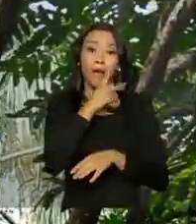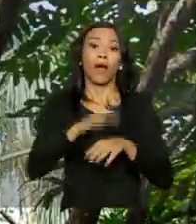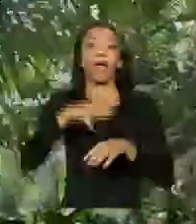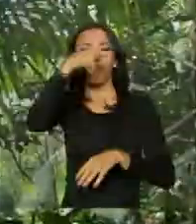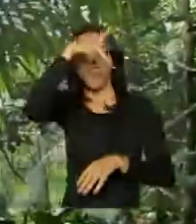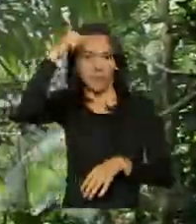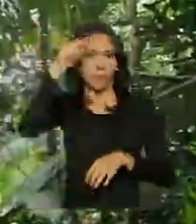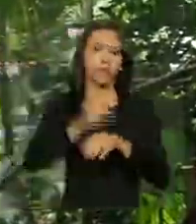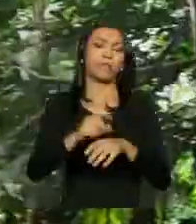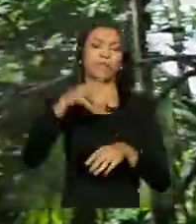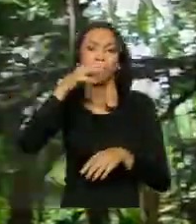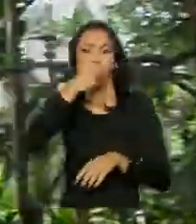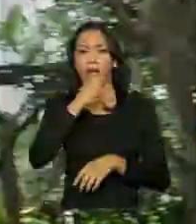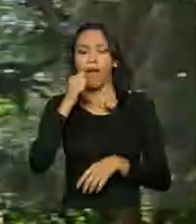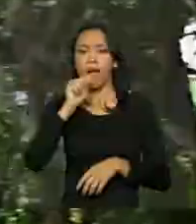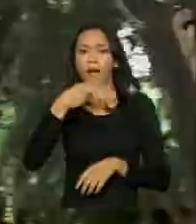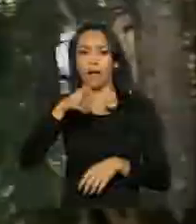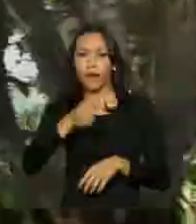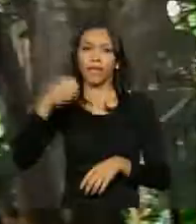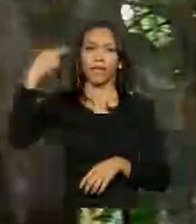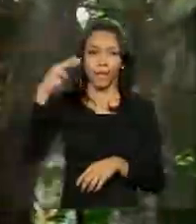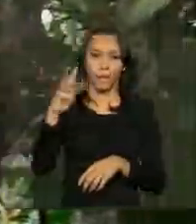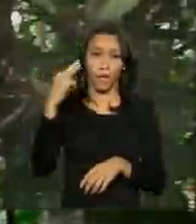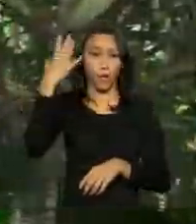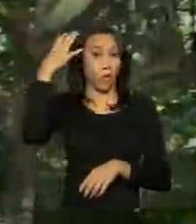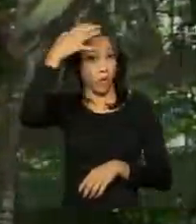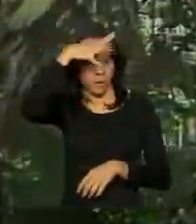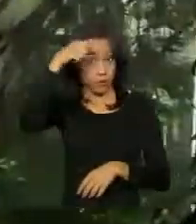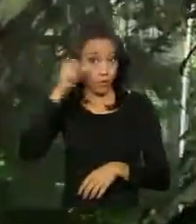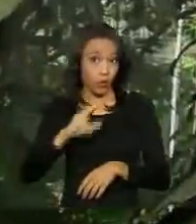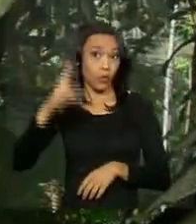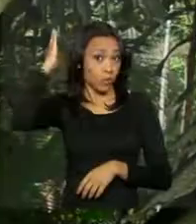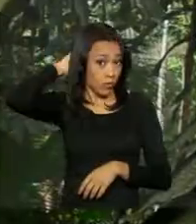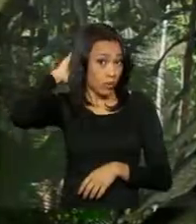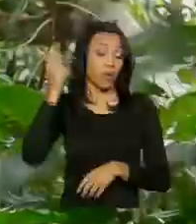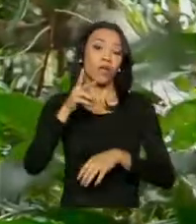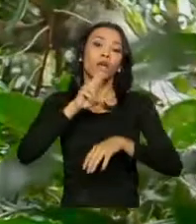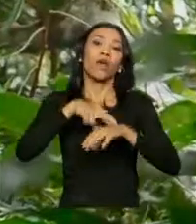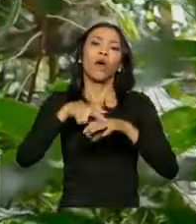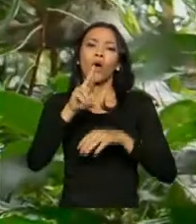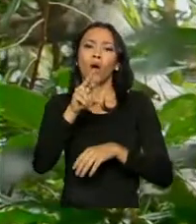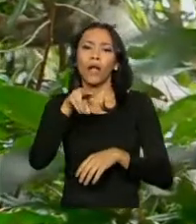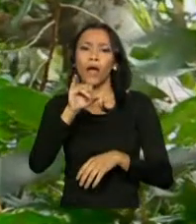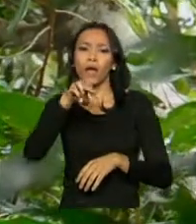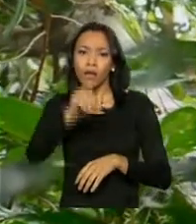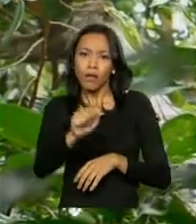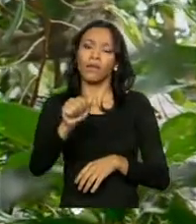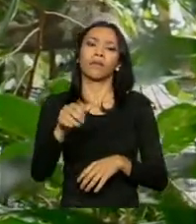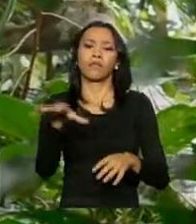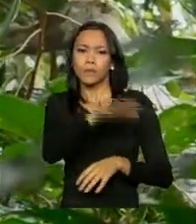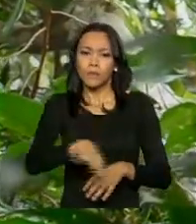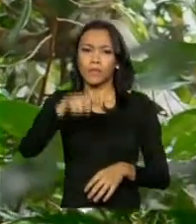Maranhão, Mato Grosso, Pará e Roraima. O projeto alcançou, em 2015, a execução de mais de 71